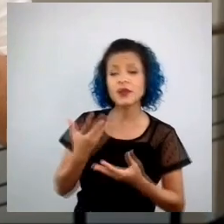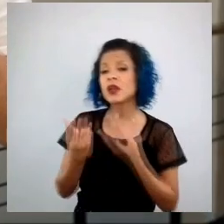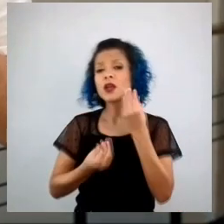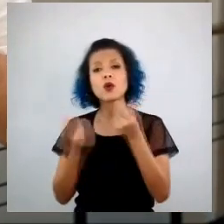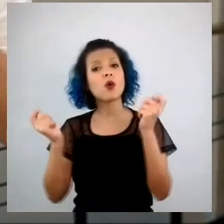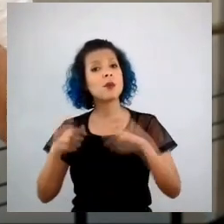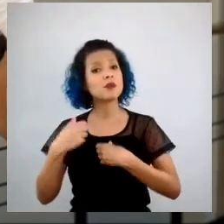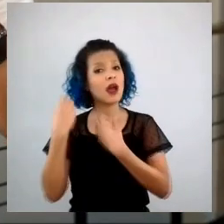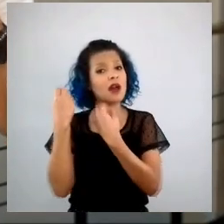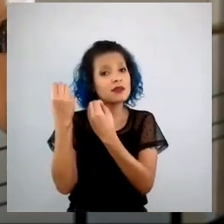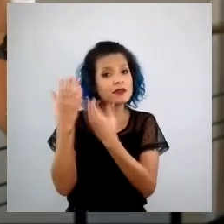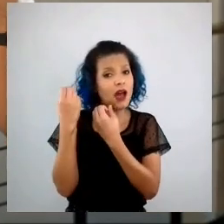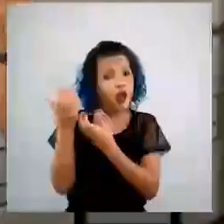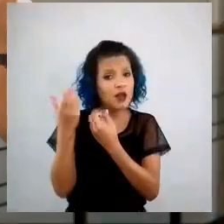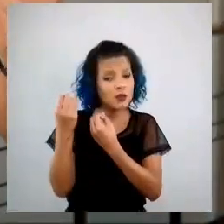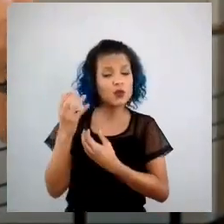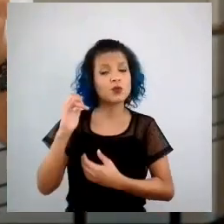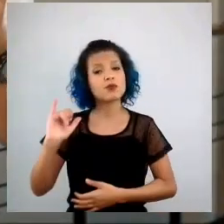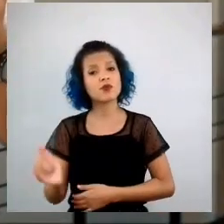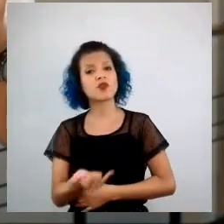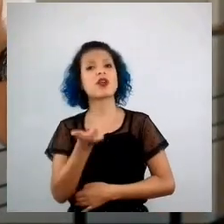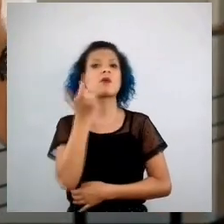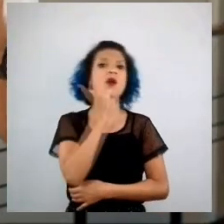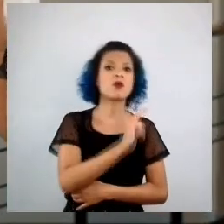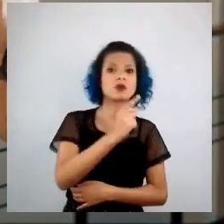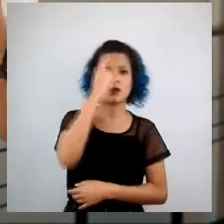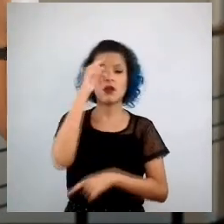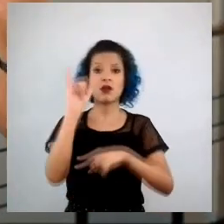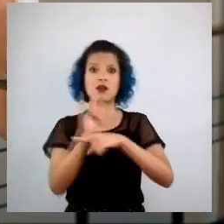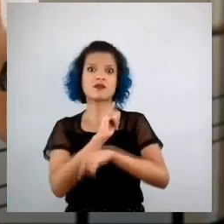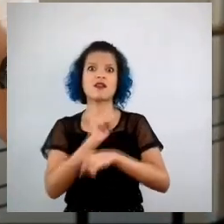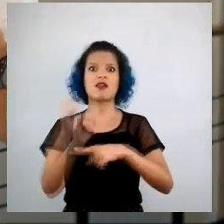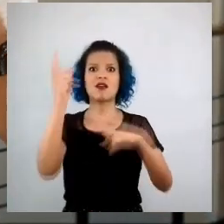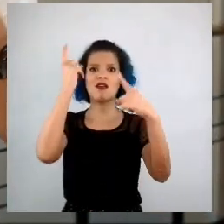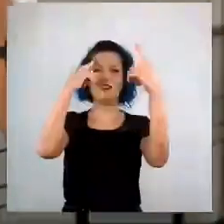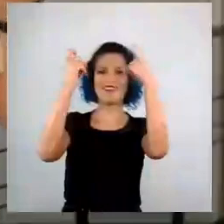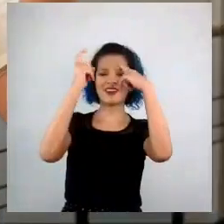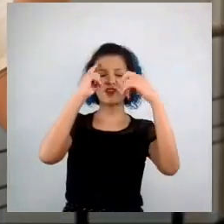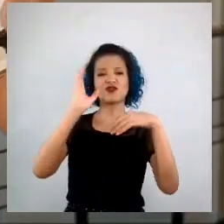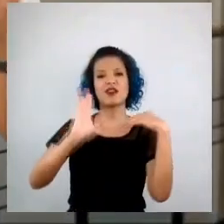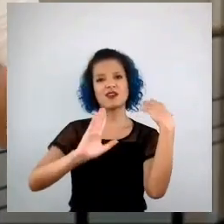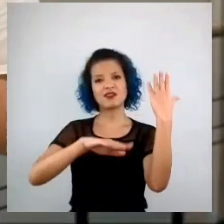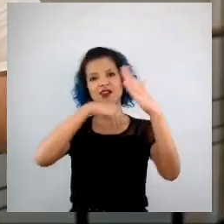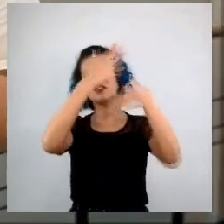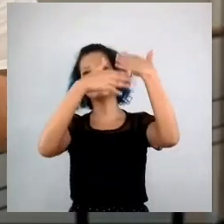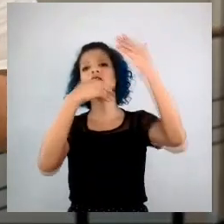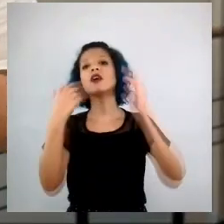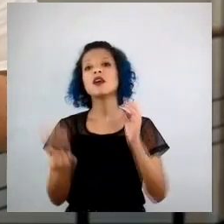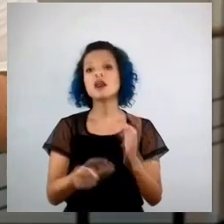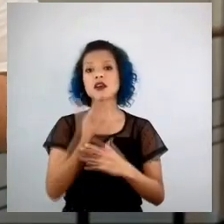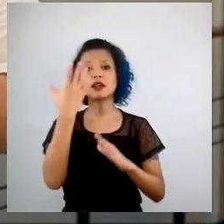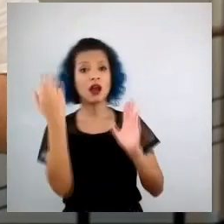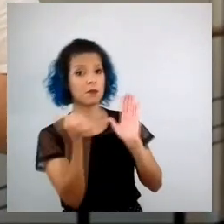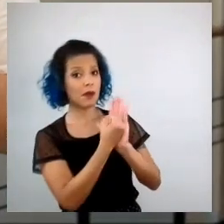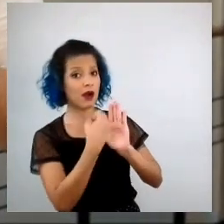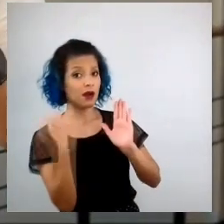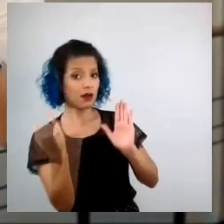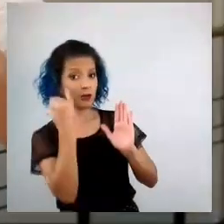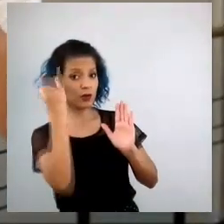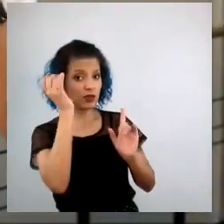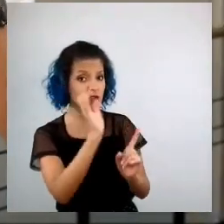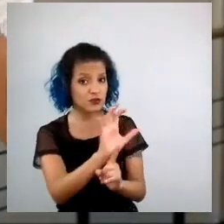para desenvolver melhores estratégias criativas e, com isso, construir marcas mais relevantes na vida das pessoas.